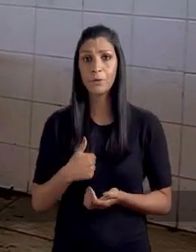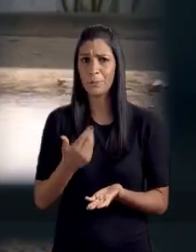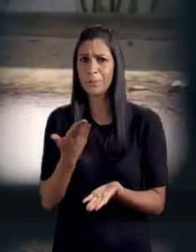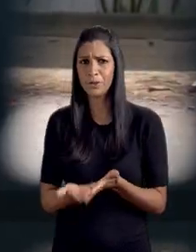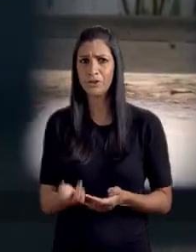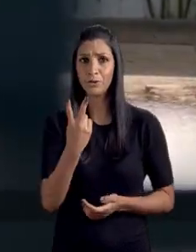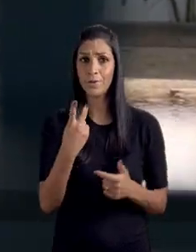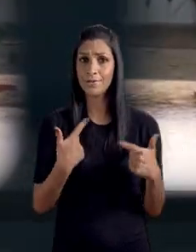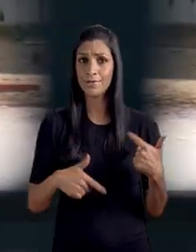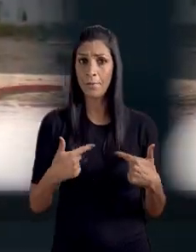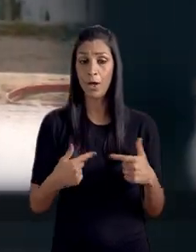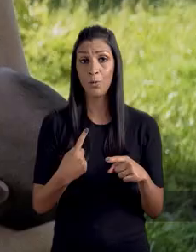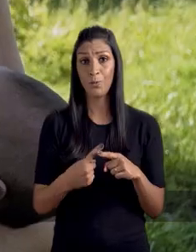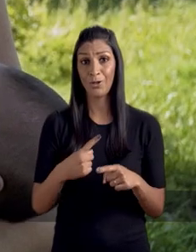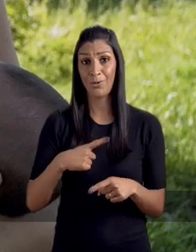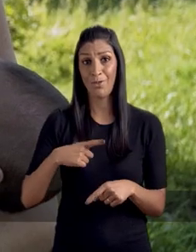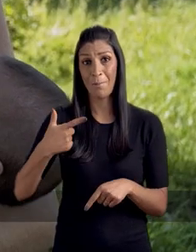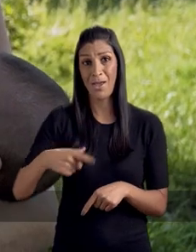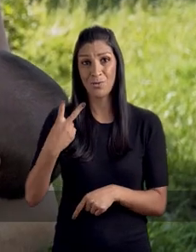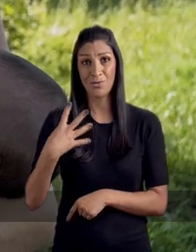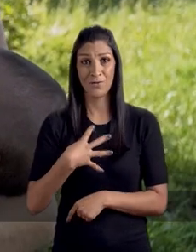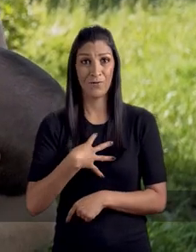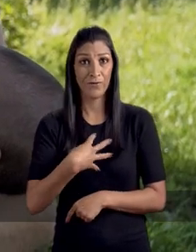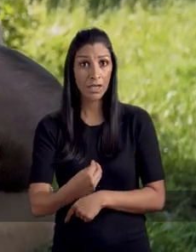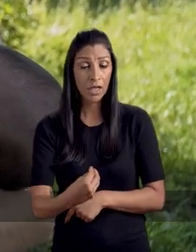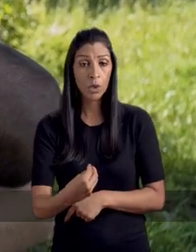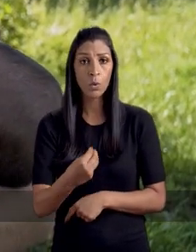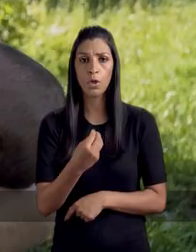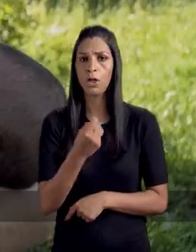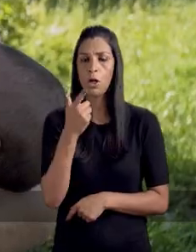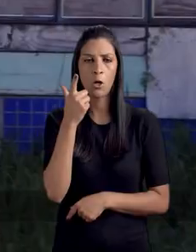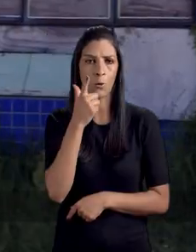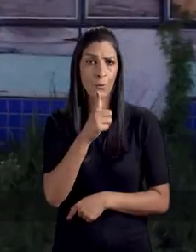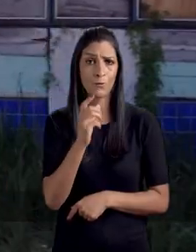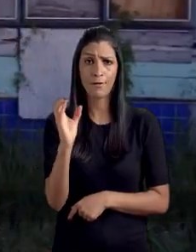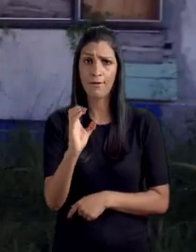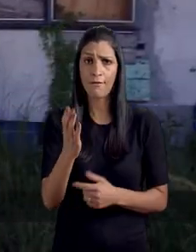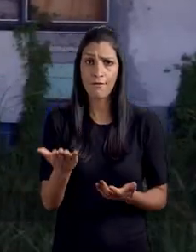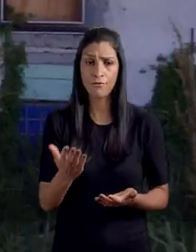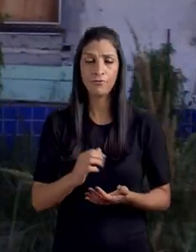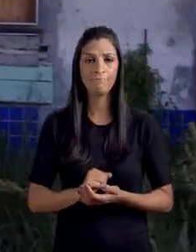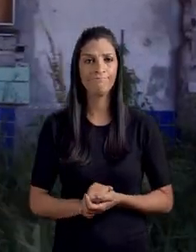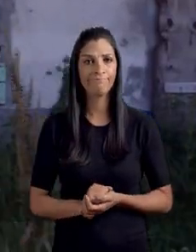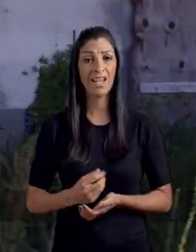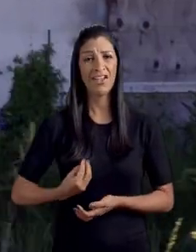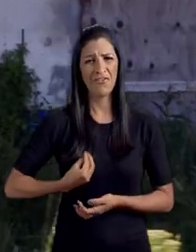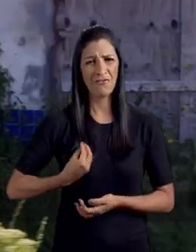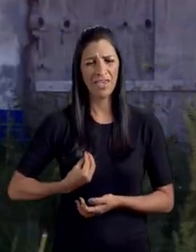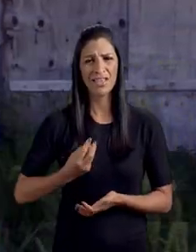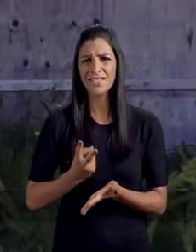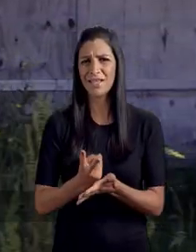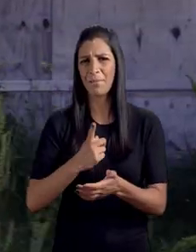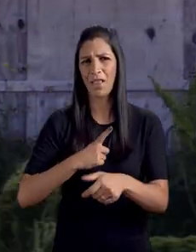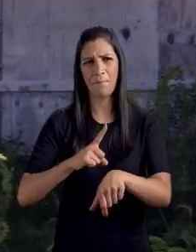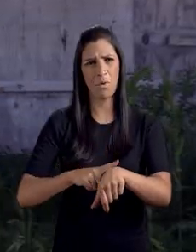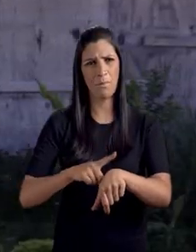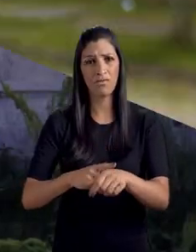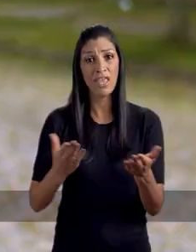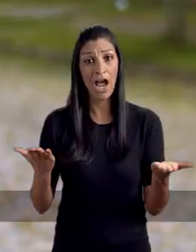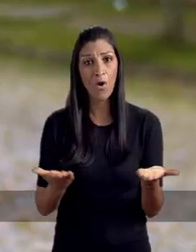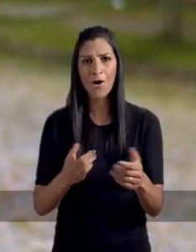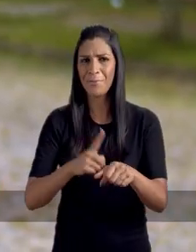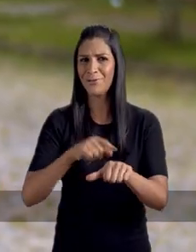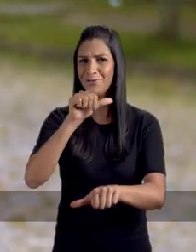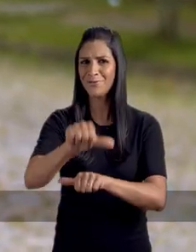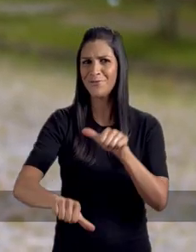Perdi dois empregos porque eu tenho mais dois filhos e não consegui creche. Tudo na vida tem sua hora e agora